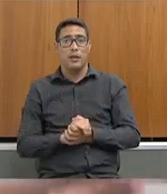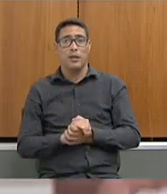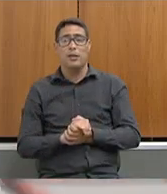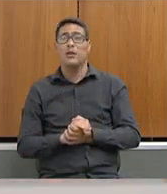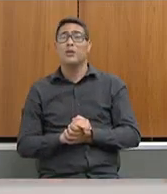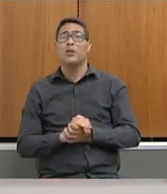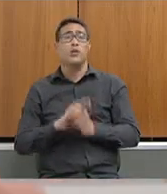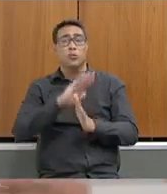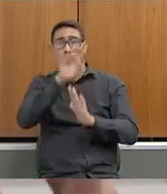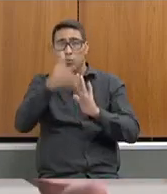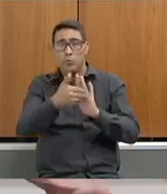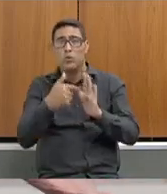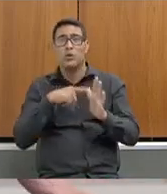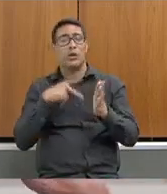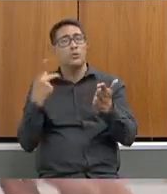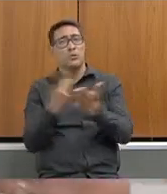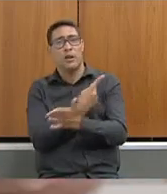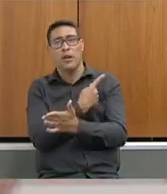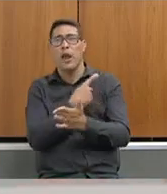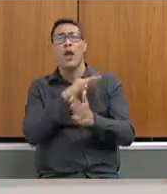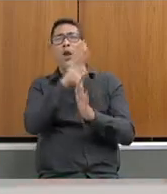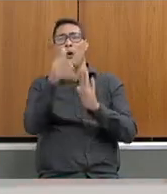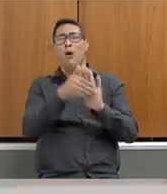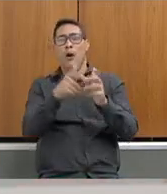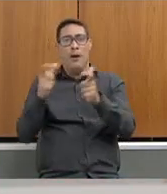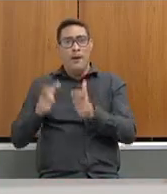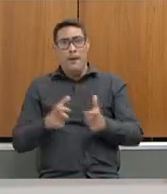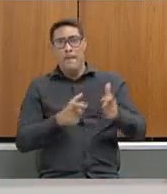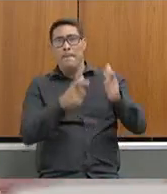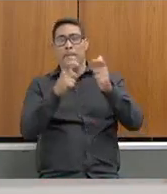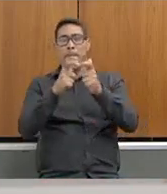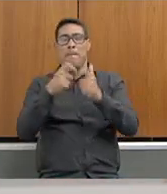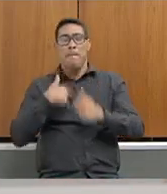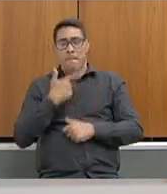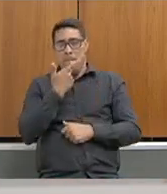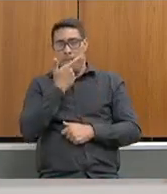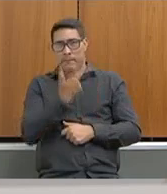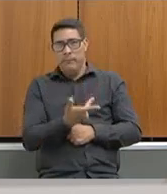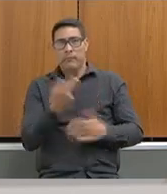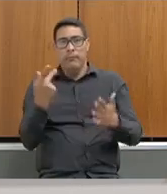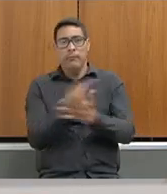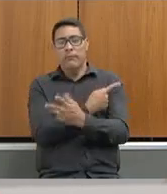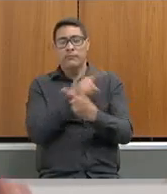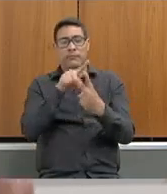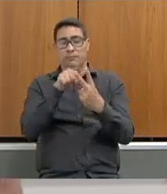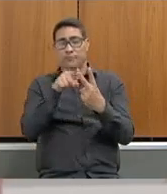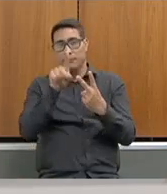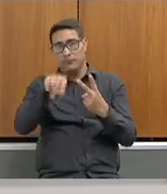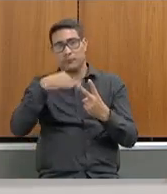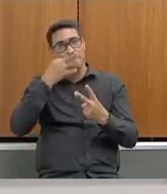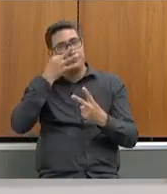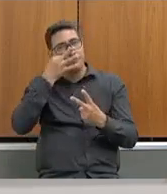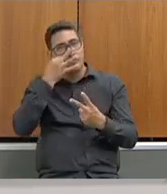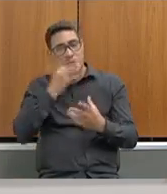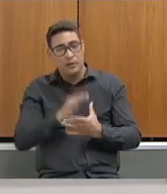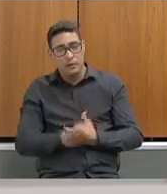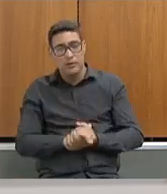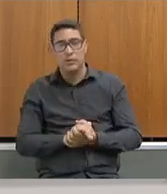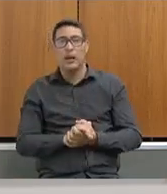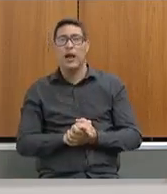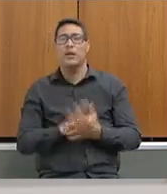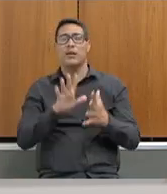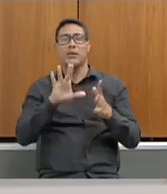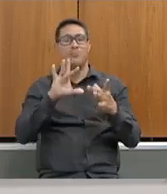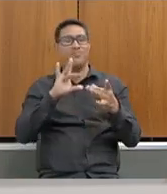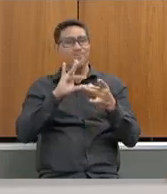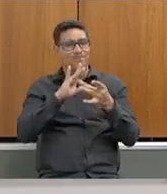tudo o que está acontecendo em todos os lugares. Então, eu cito esse testemunho aqui desses dois que eu pude presenciar, que são muito próximos, muito